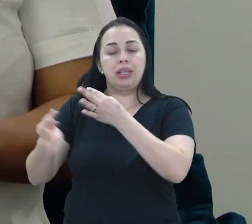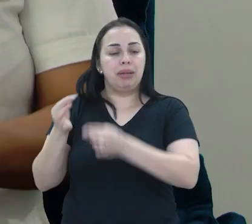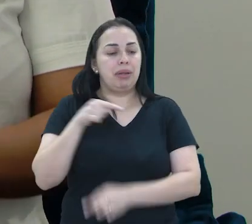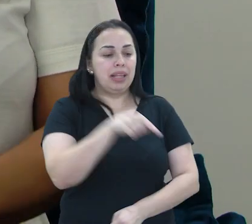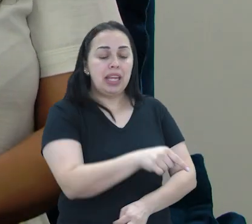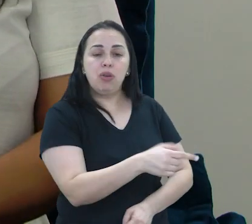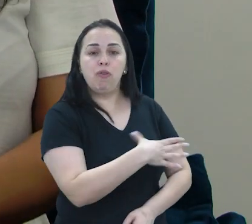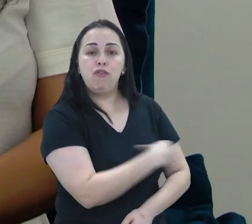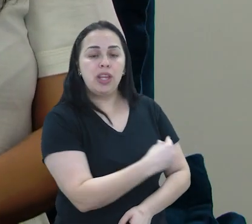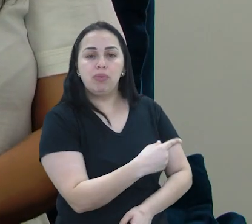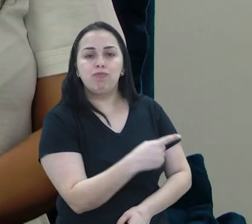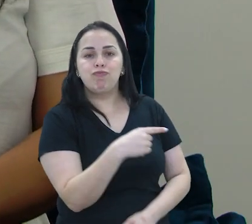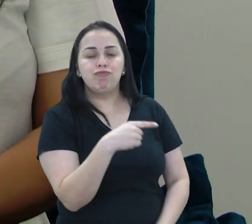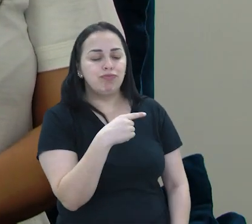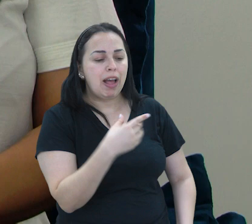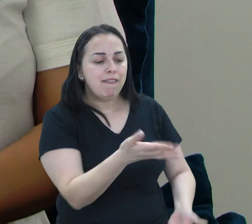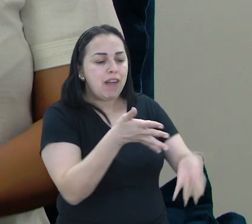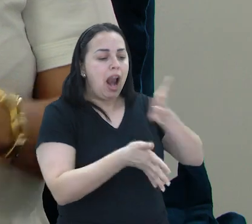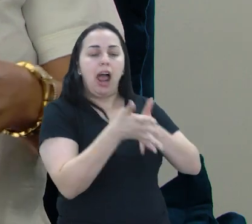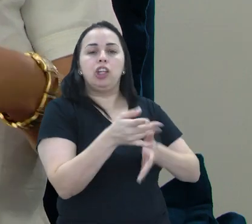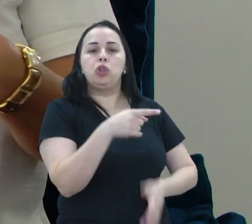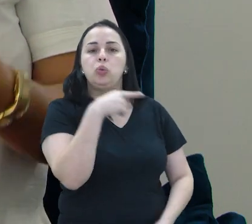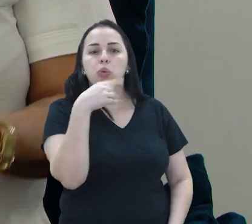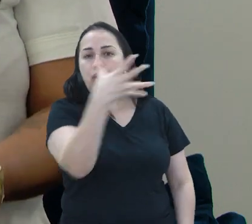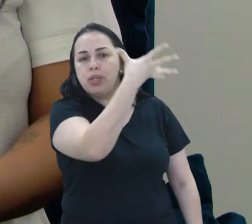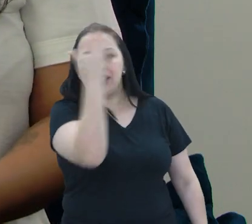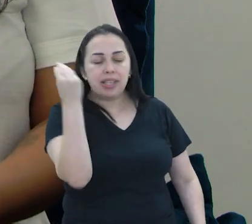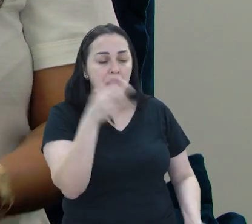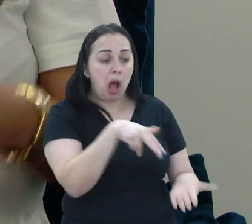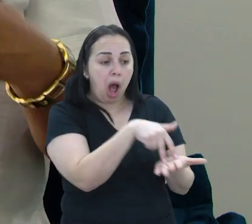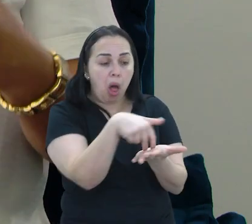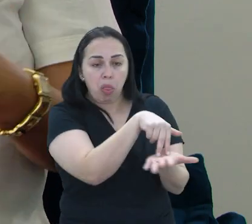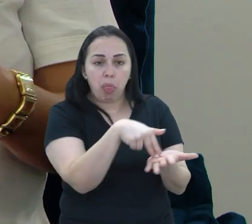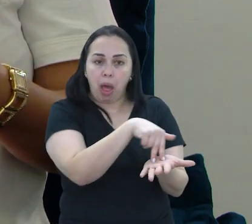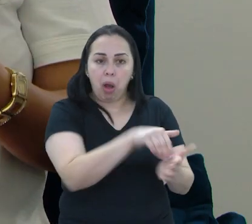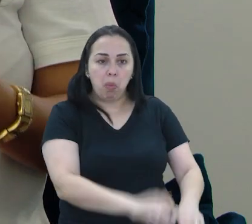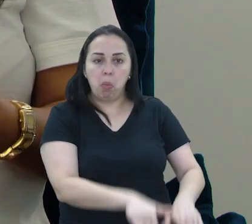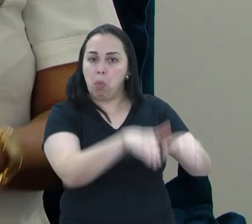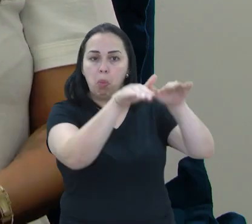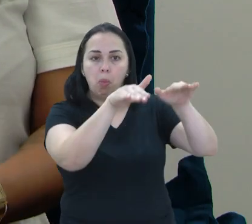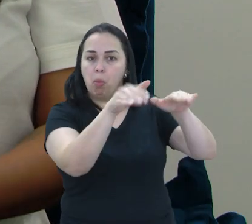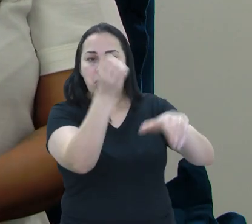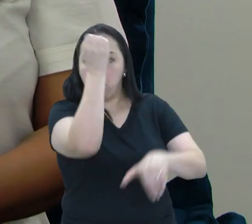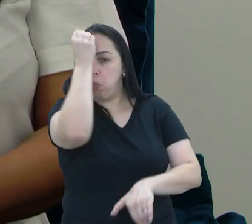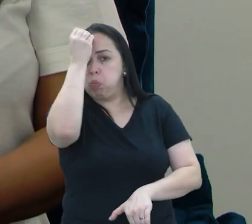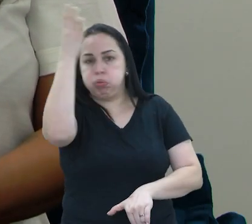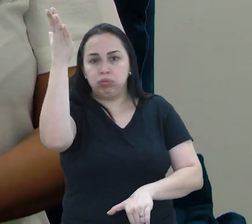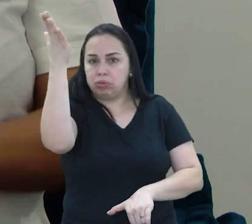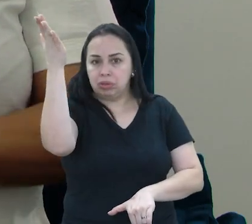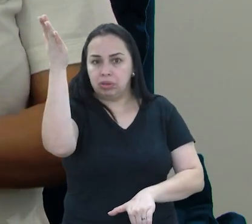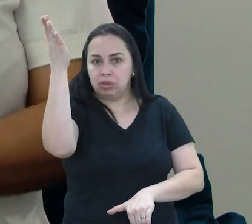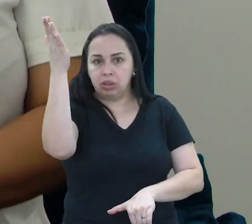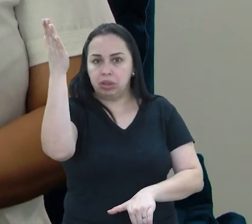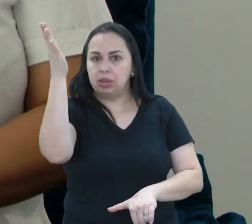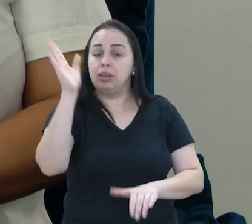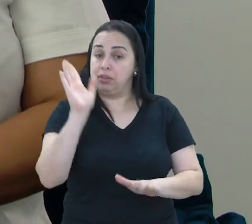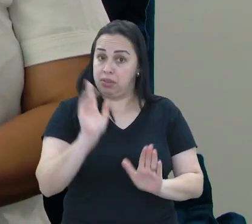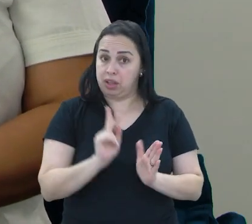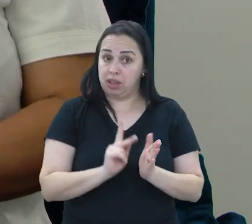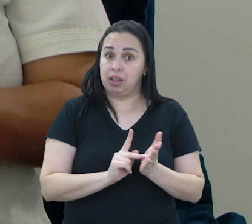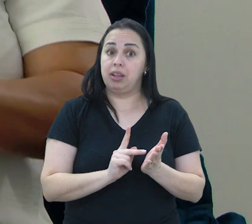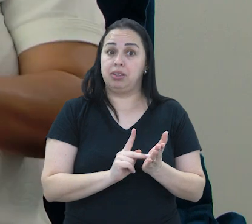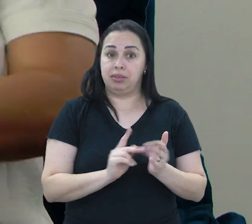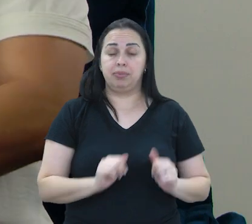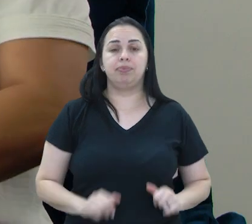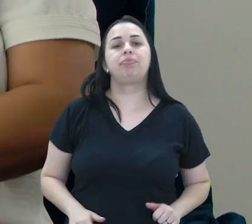das primeiras falas dele. A forma como ele começou a andar, como ele começou a desenvolver algumas habilidades, eu não consigo